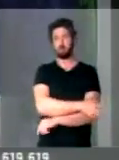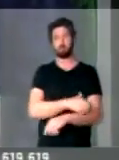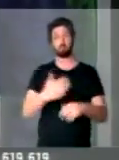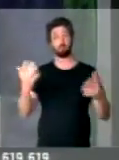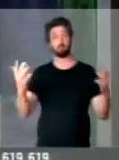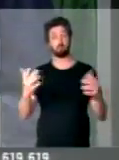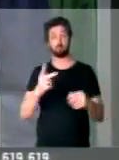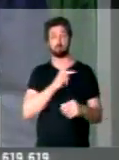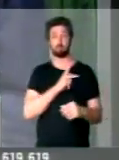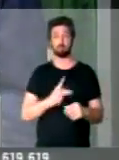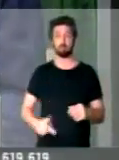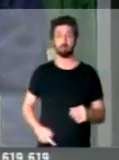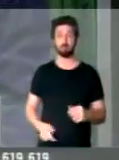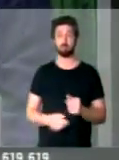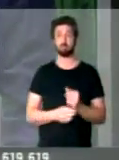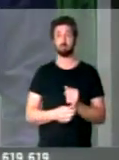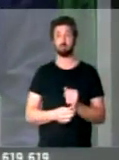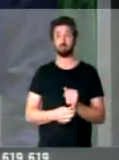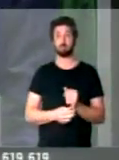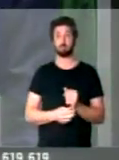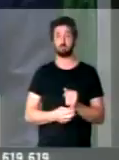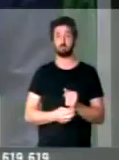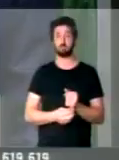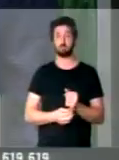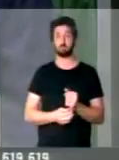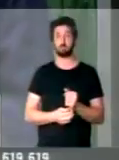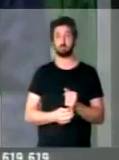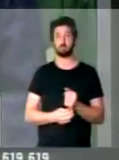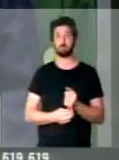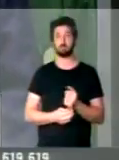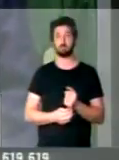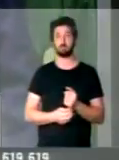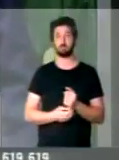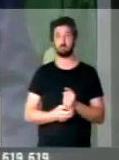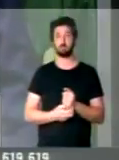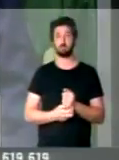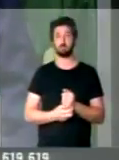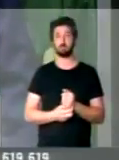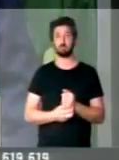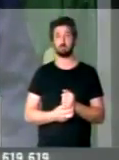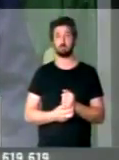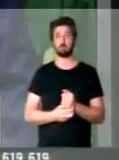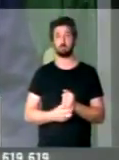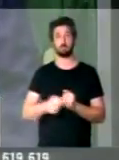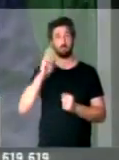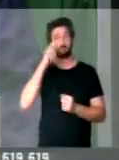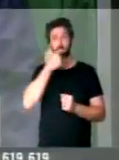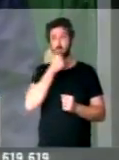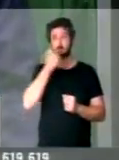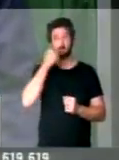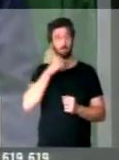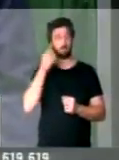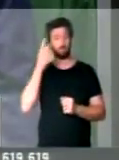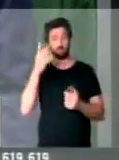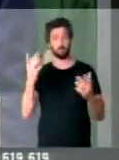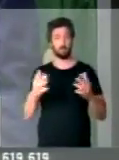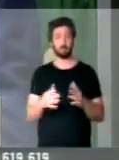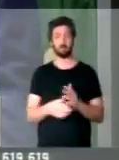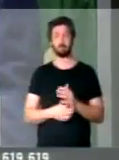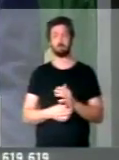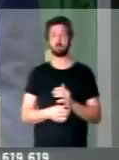Portanto, senhor presidente... Conclua, deputado. Muito obrigado, senhor presidente. Portanto, senhor presidente, senhoras e senhores parlamentares,